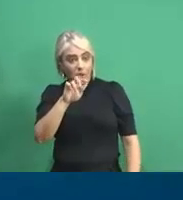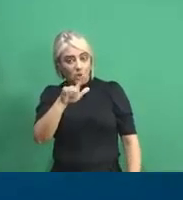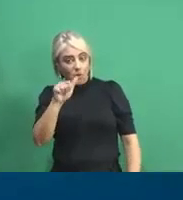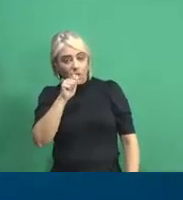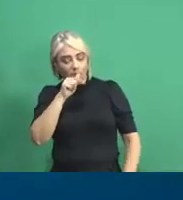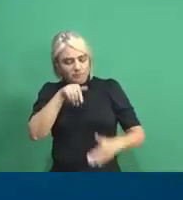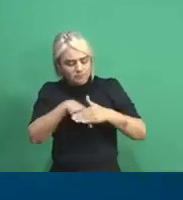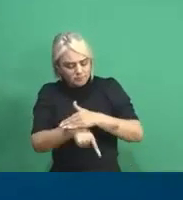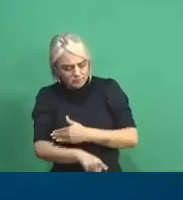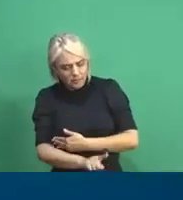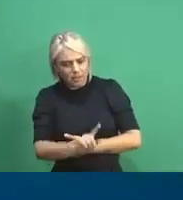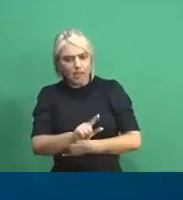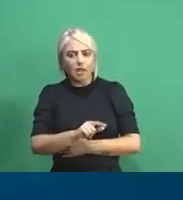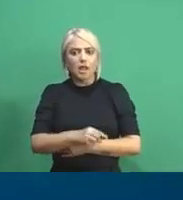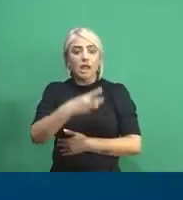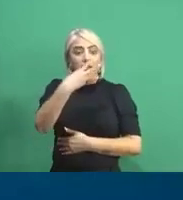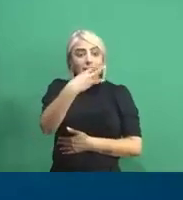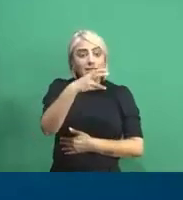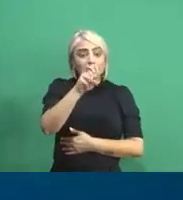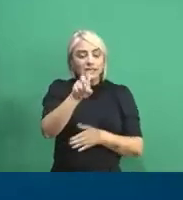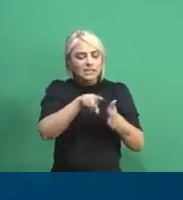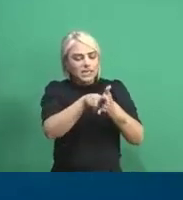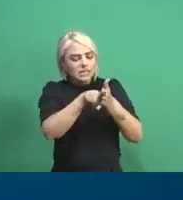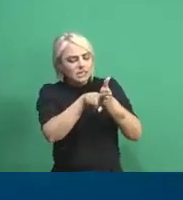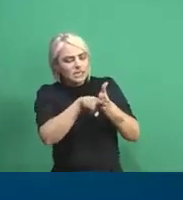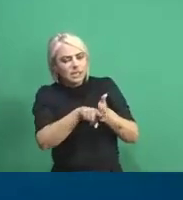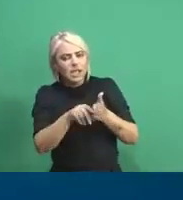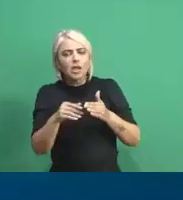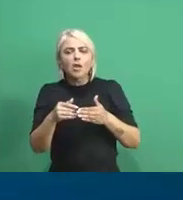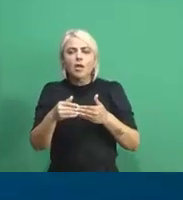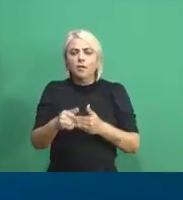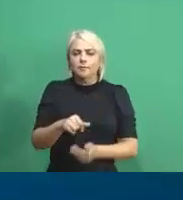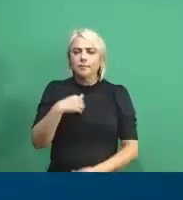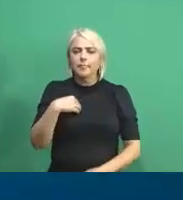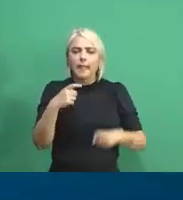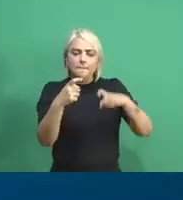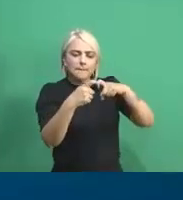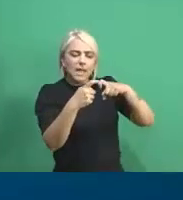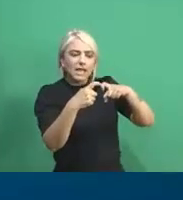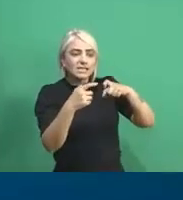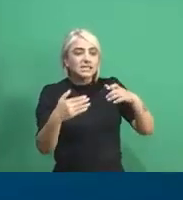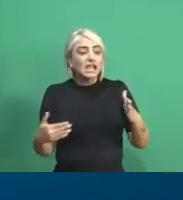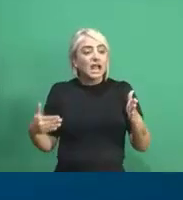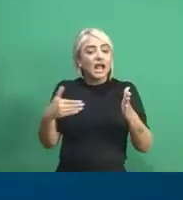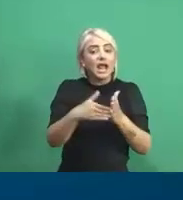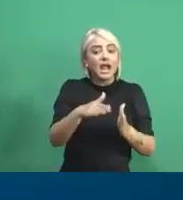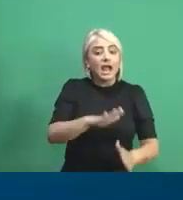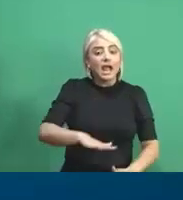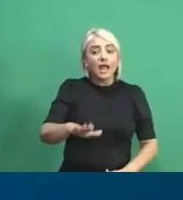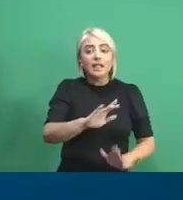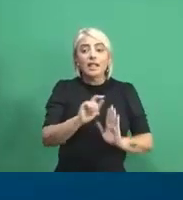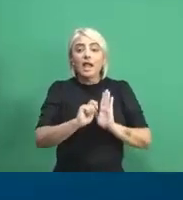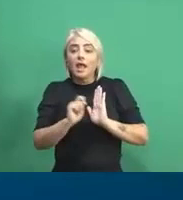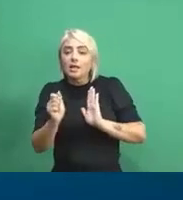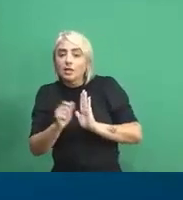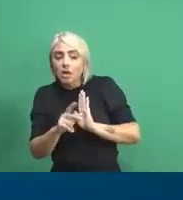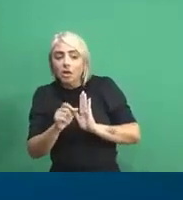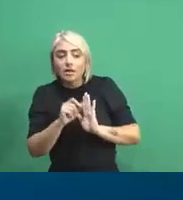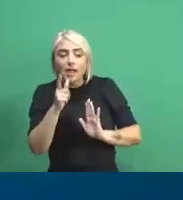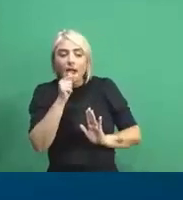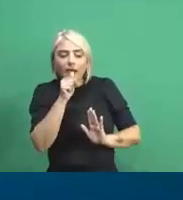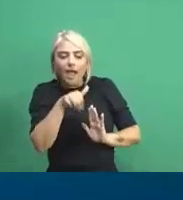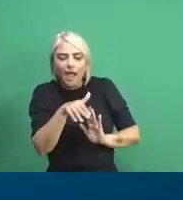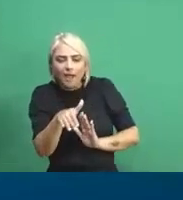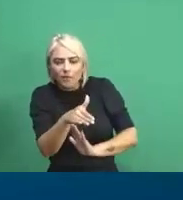trabalhamos em 35 linhas de pesquisas, desde a área de medicina até a área de toxicologia aquática contaminantes.